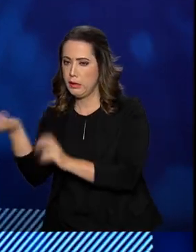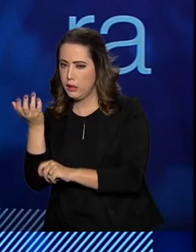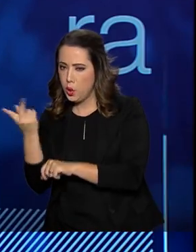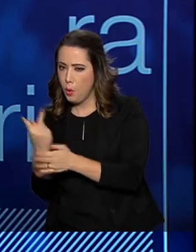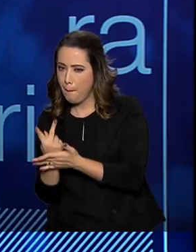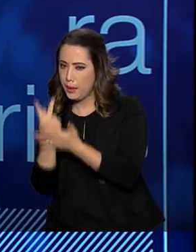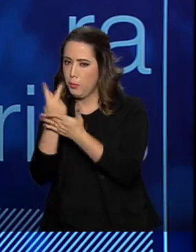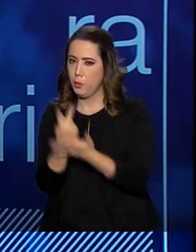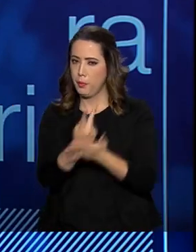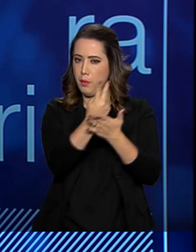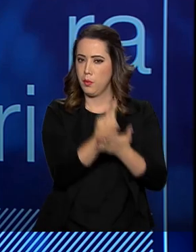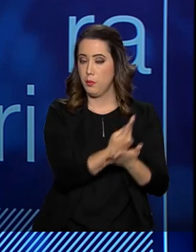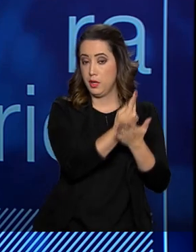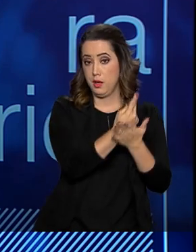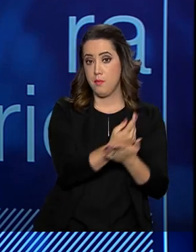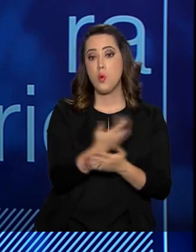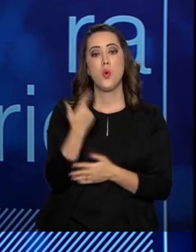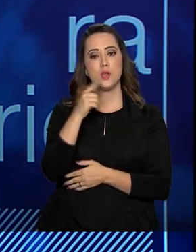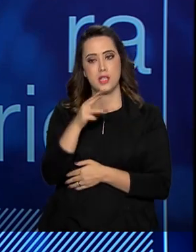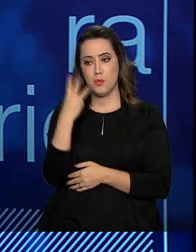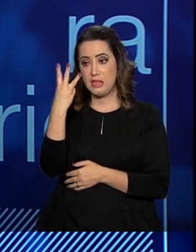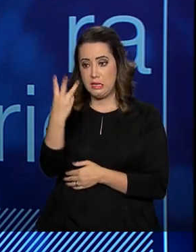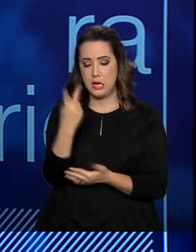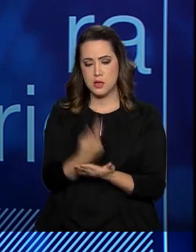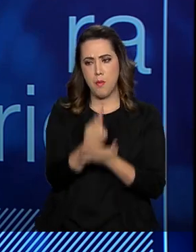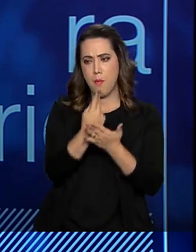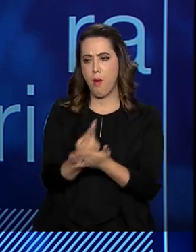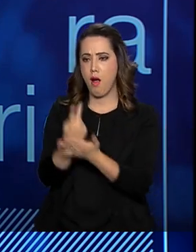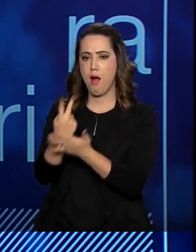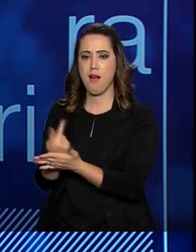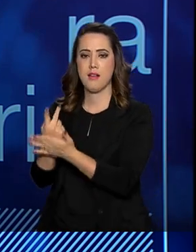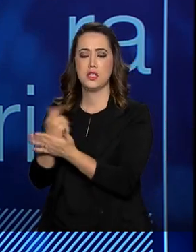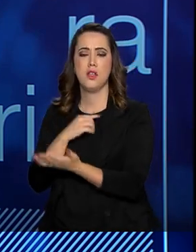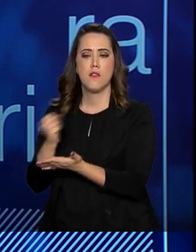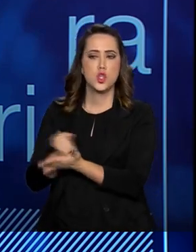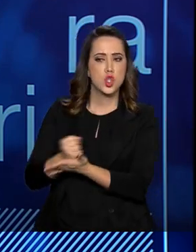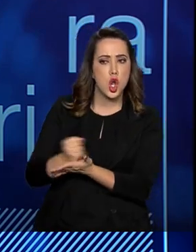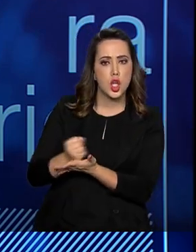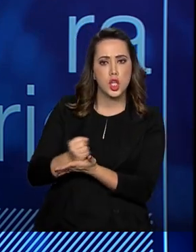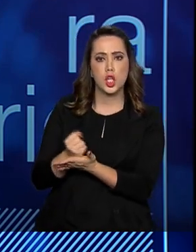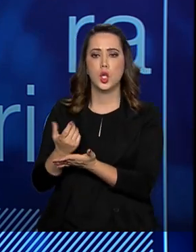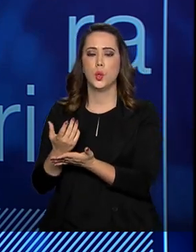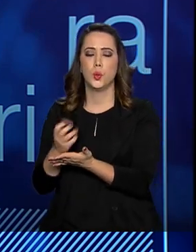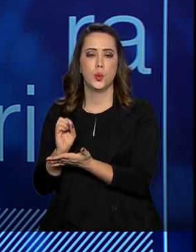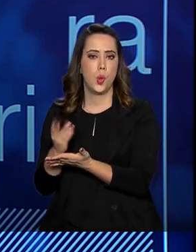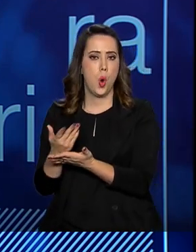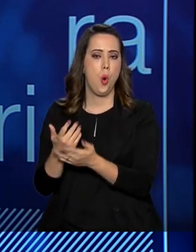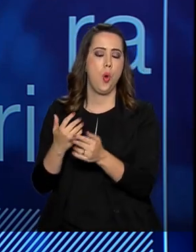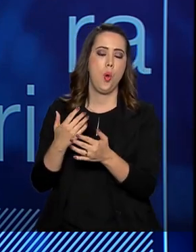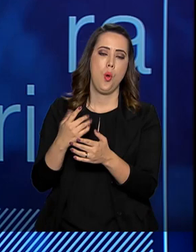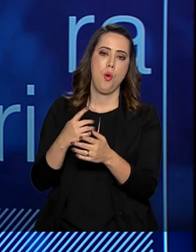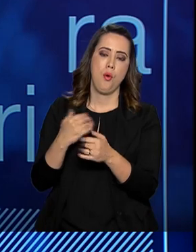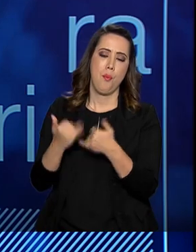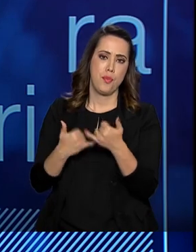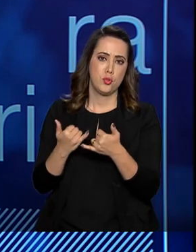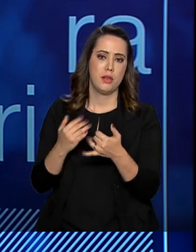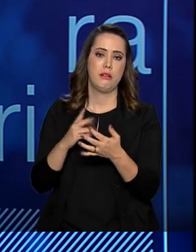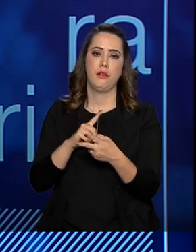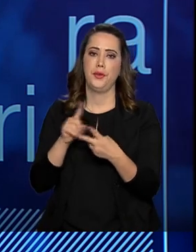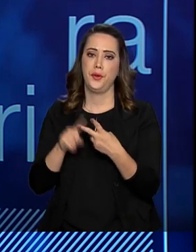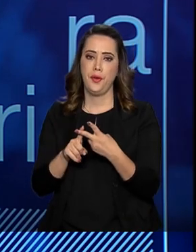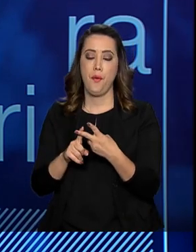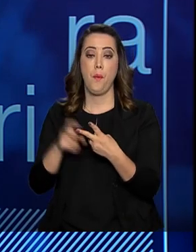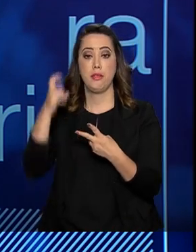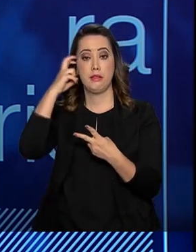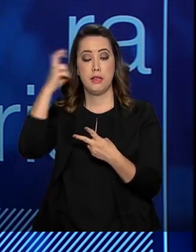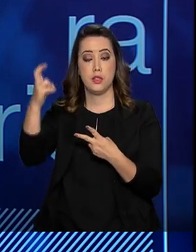três foram premiadas, tivemos desenvolvimento de joguinhos, desenvolvimento de inteligência artificial para poder ajudar a acabar com as fake